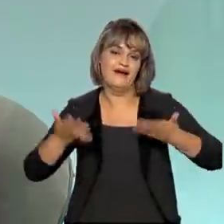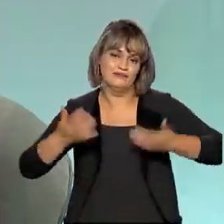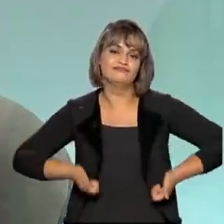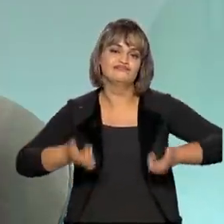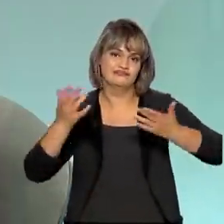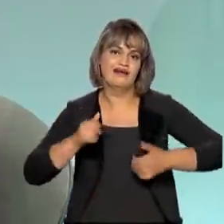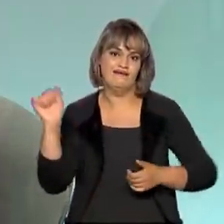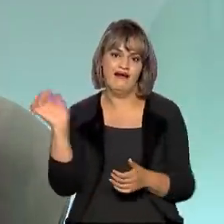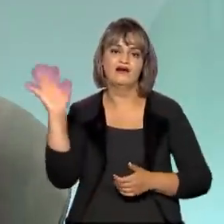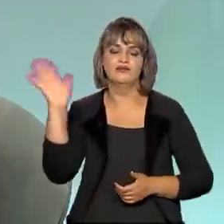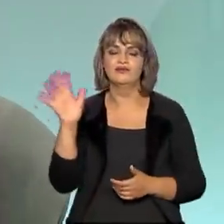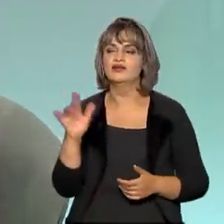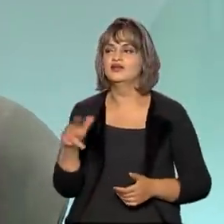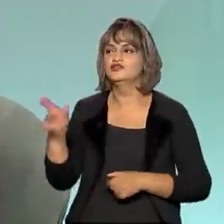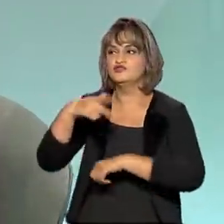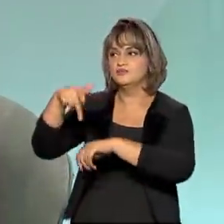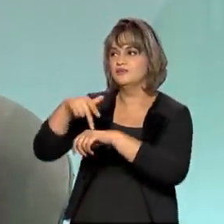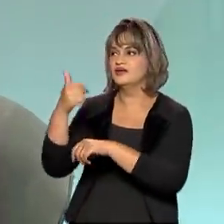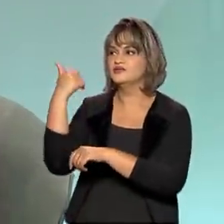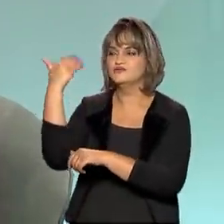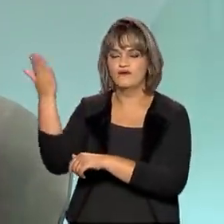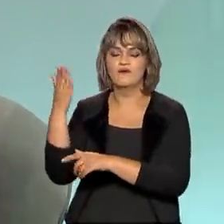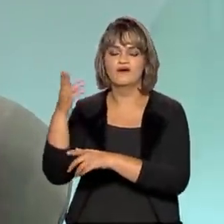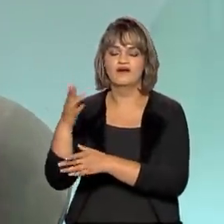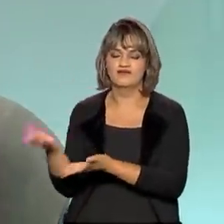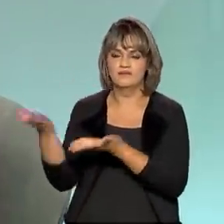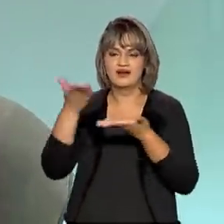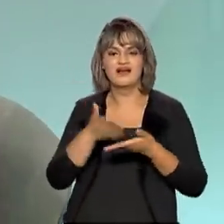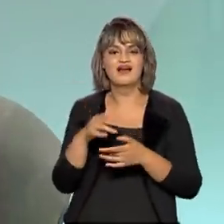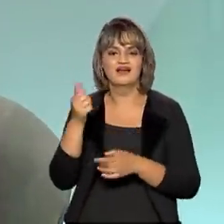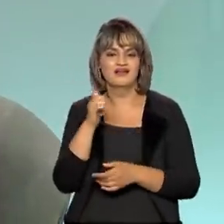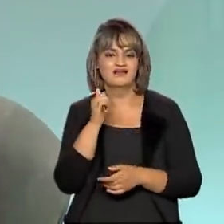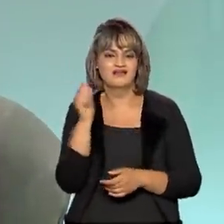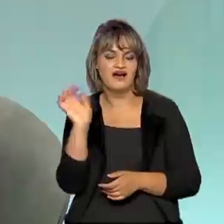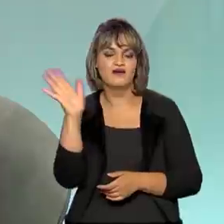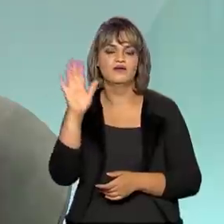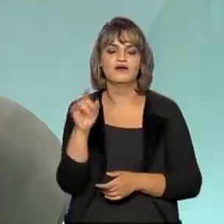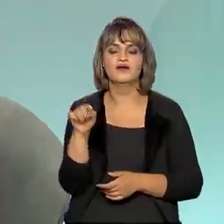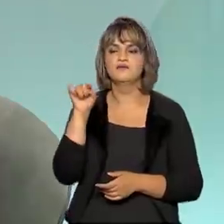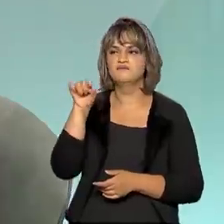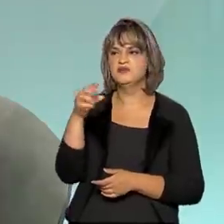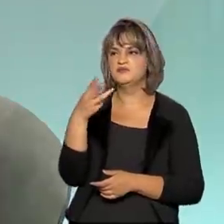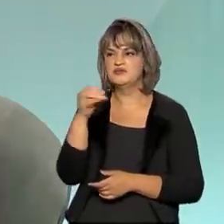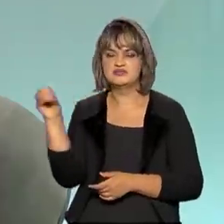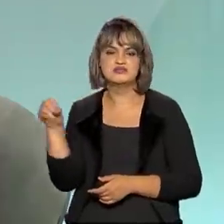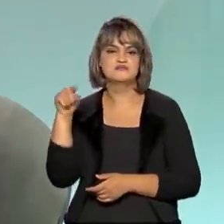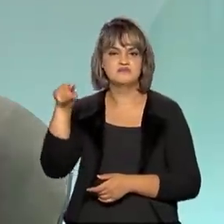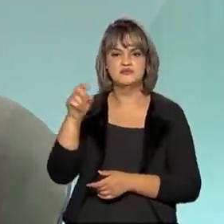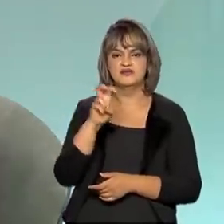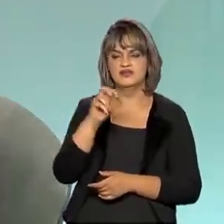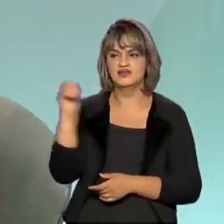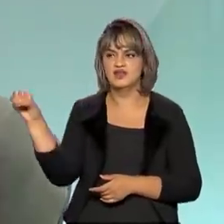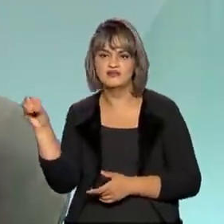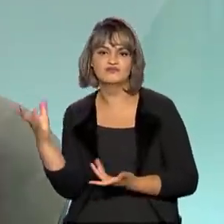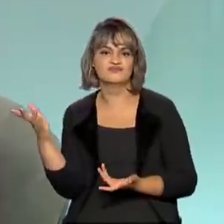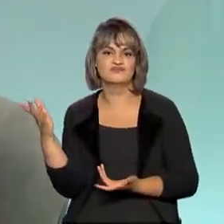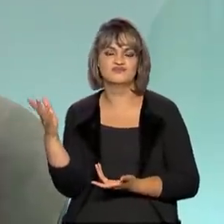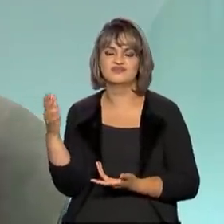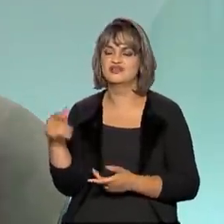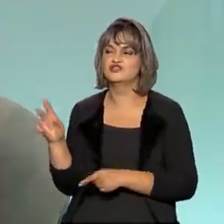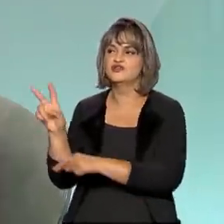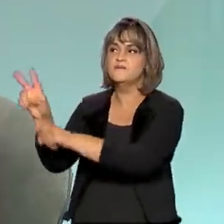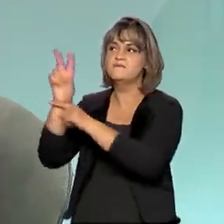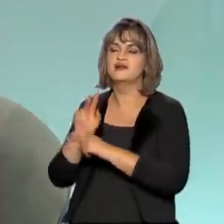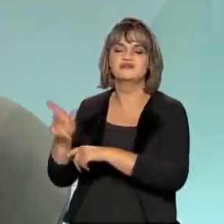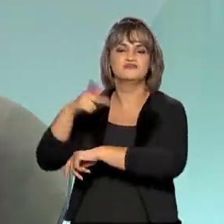tem vindo de forma cara. É, a gente está falando de 1.300, 1.500 megawatts no universo de 70 mil. sim,